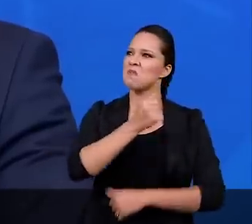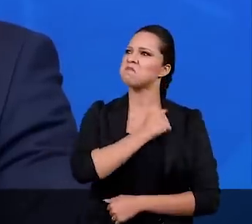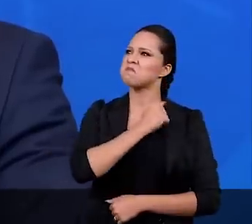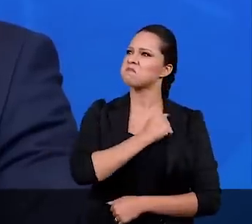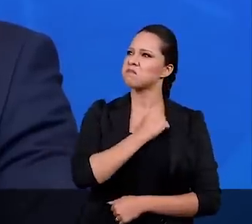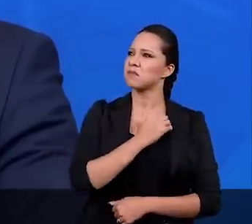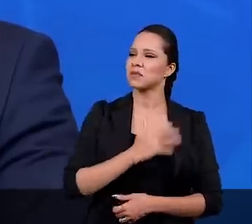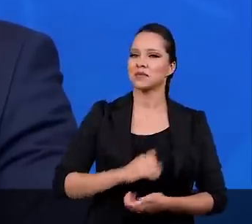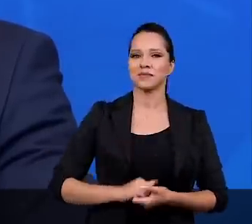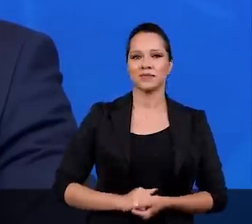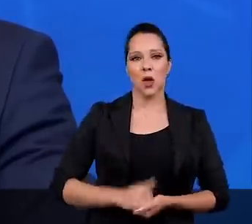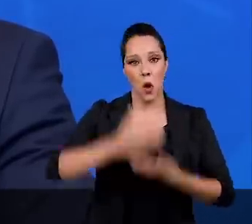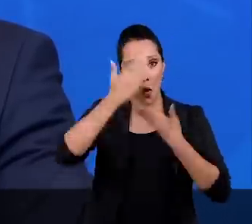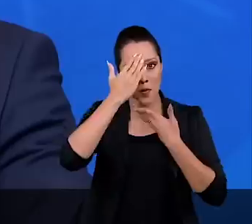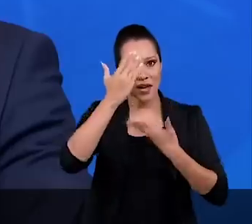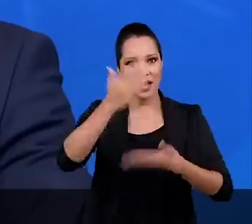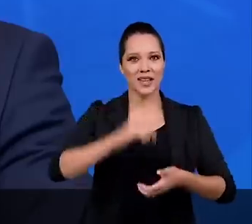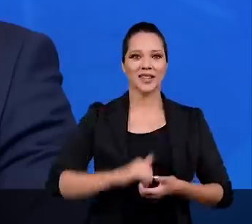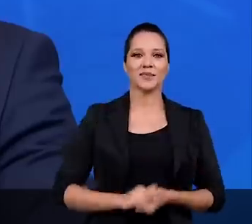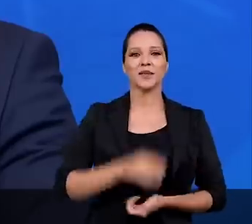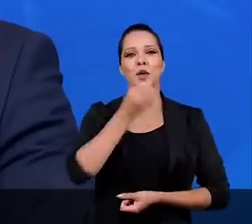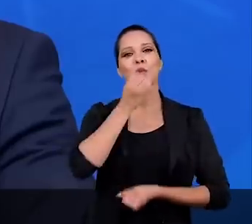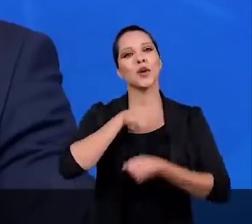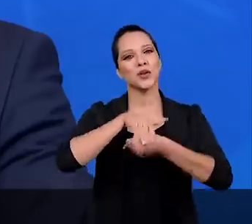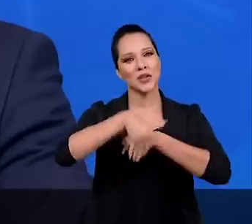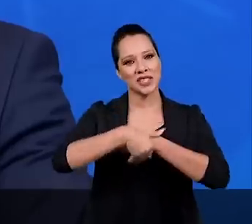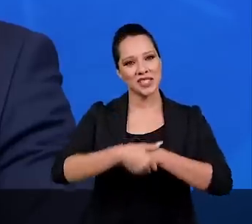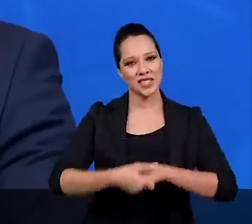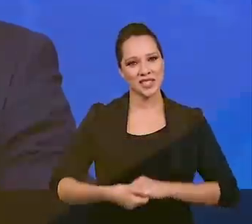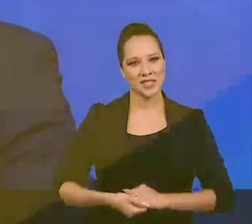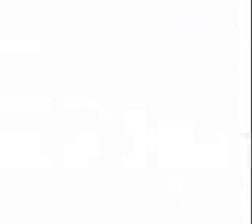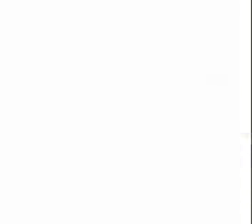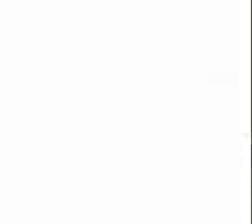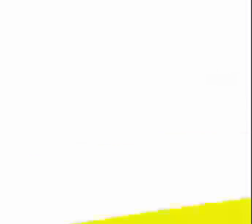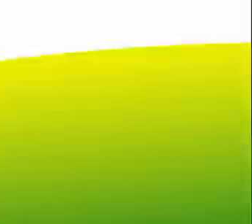nação. Muito obrigado e boa noite.